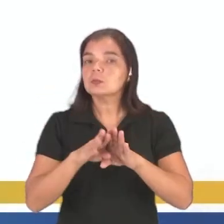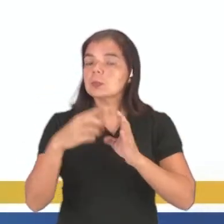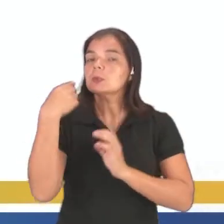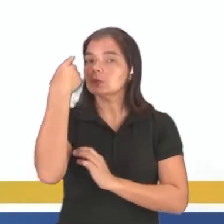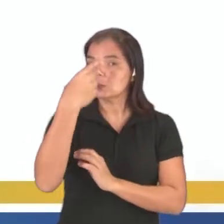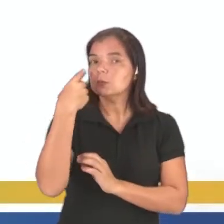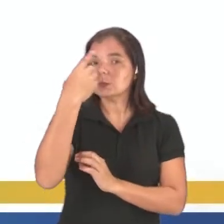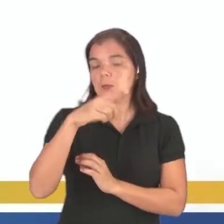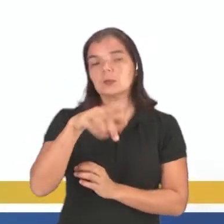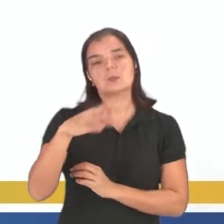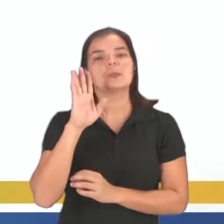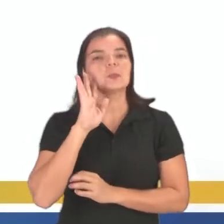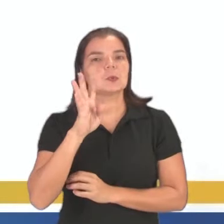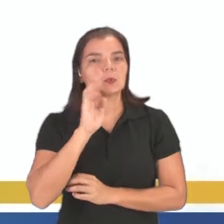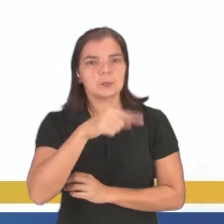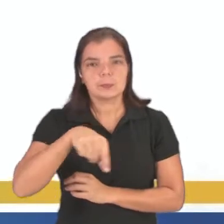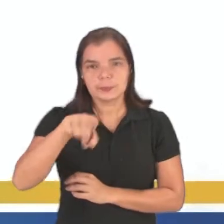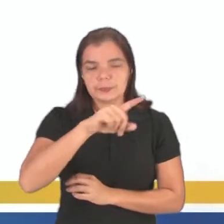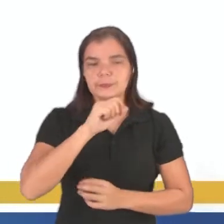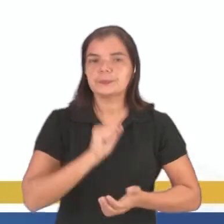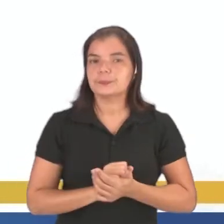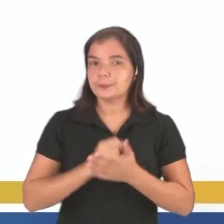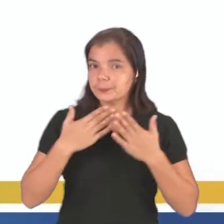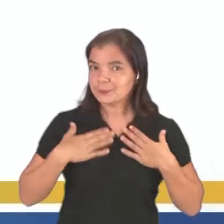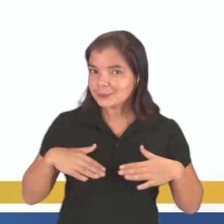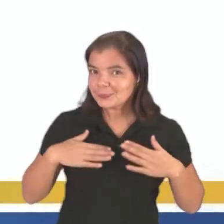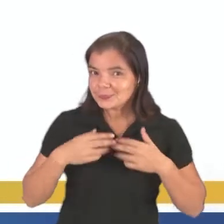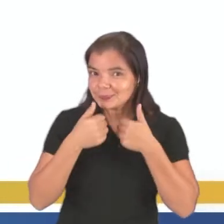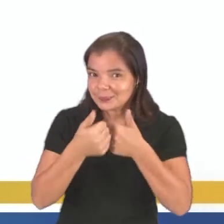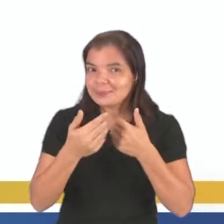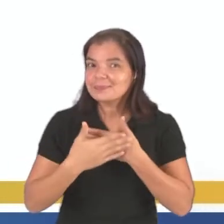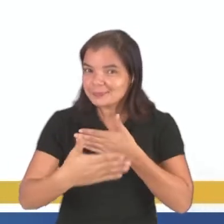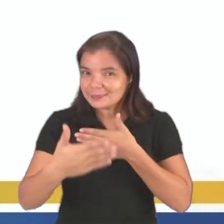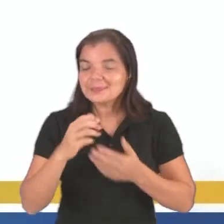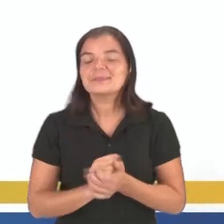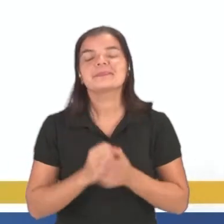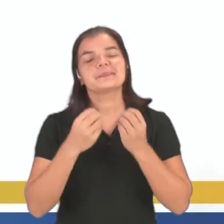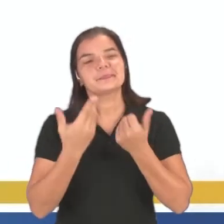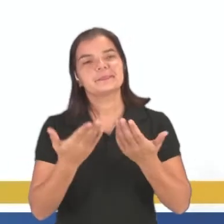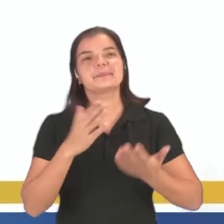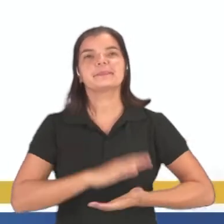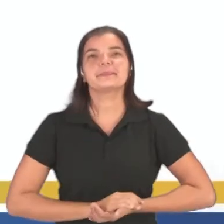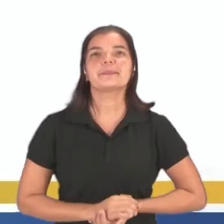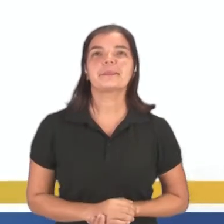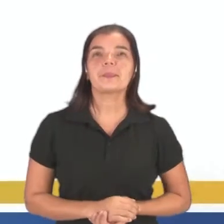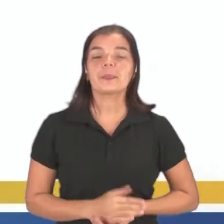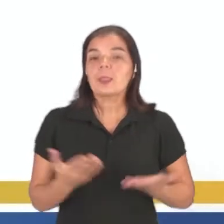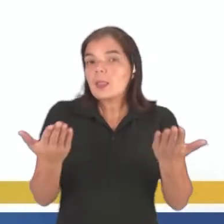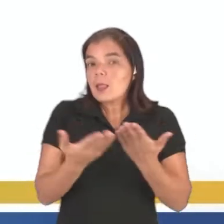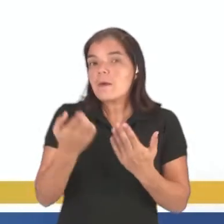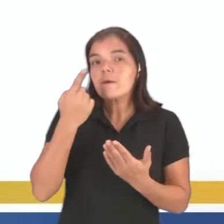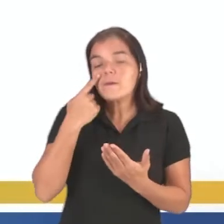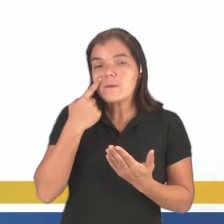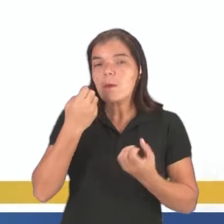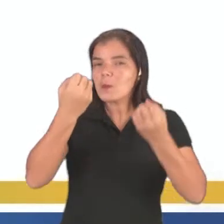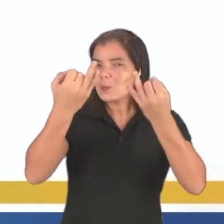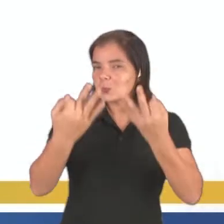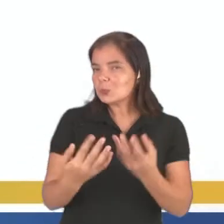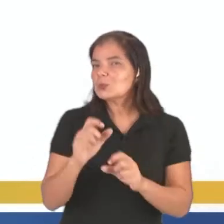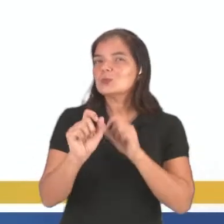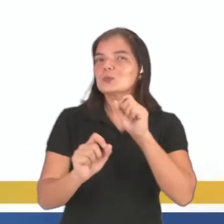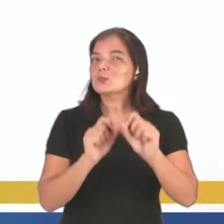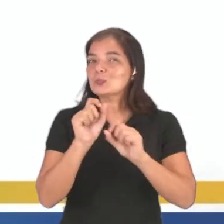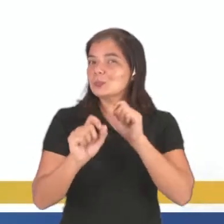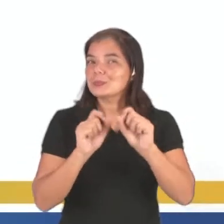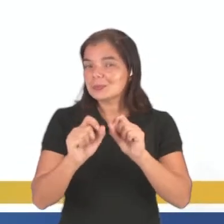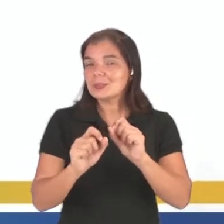que será o mais interessante para vocês. Tranquilos? Podemos seguir? Bueno. Agora vamos falar um pouquinho sobre